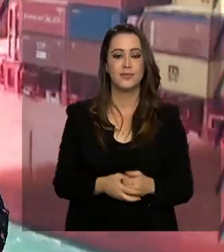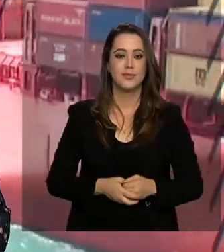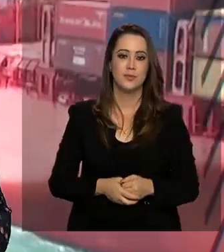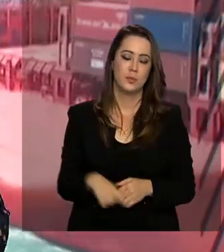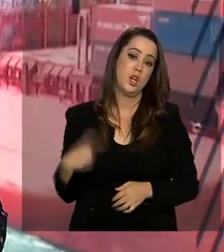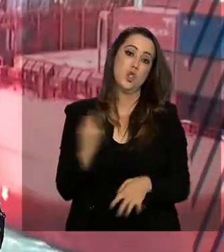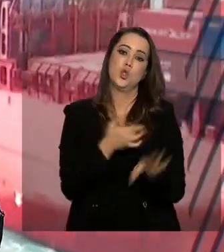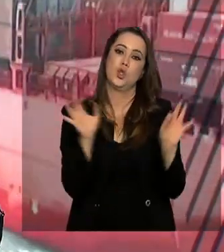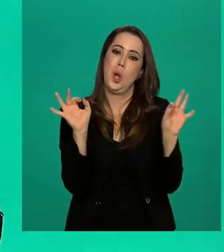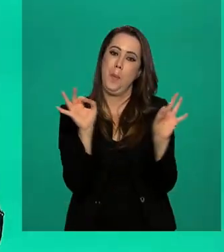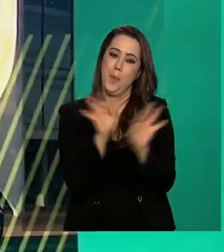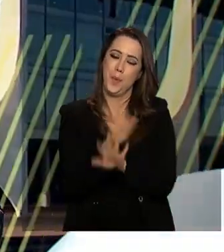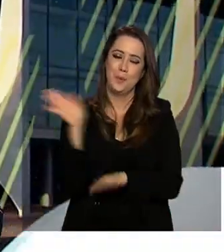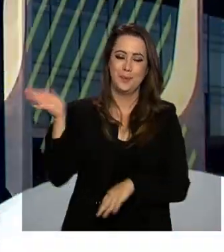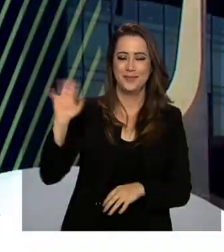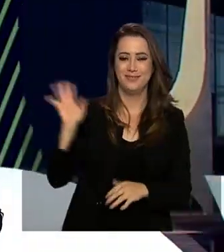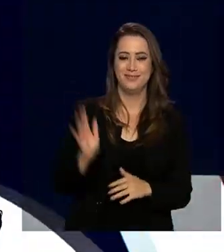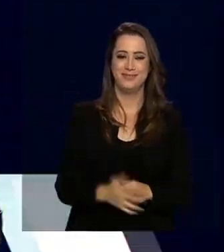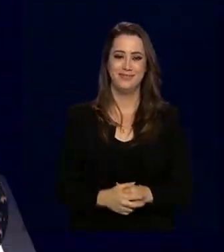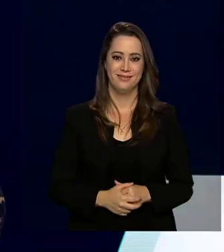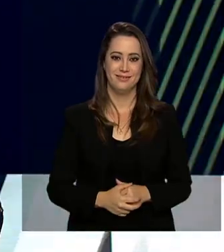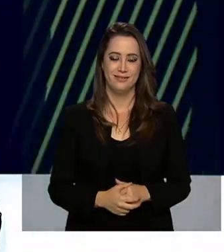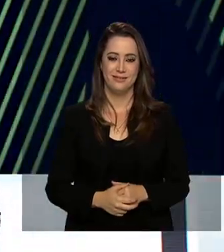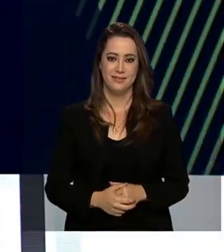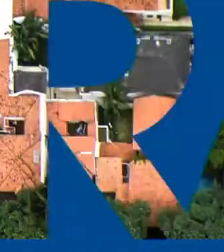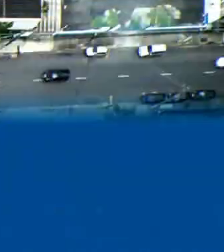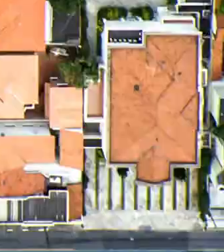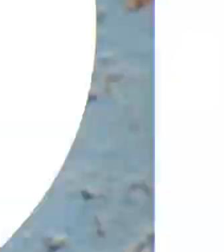A gente fica por aqui e até a próxima edição. Tchau!